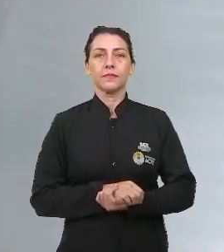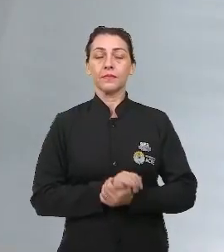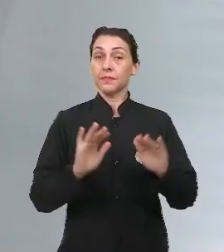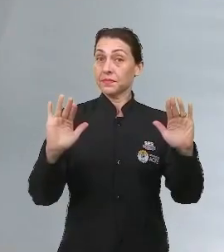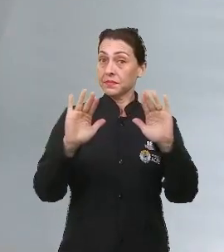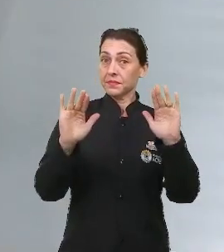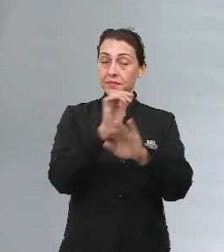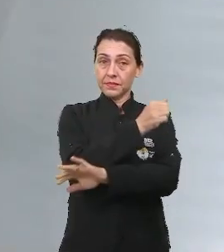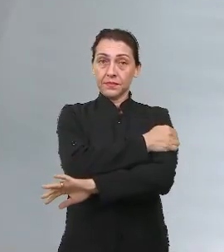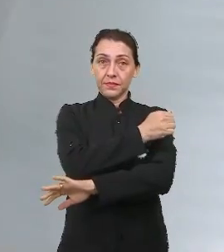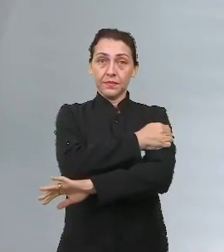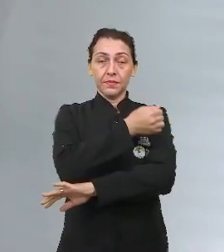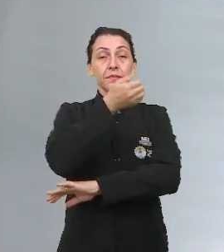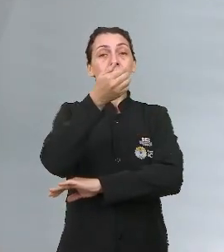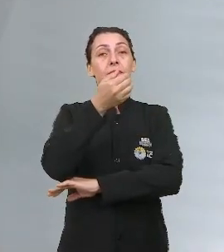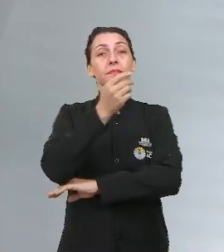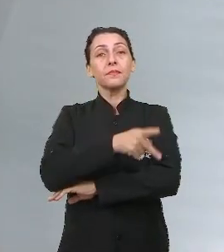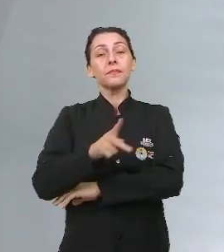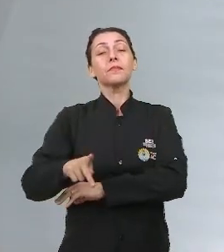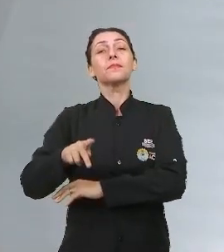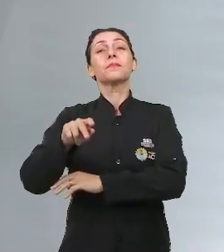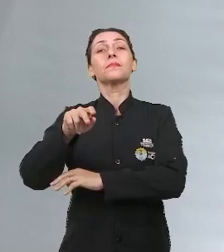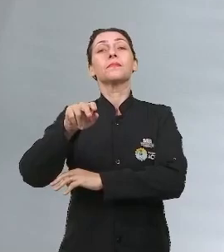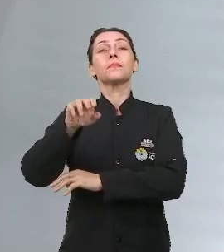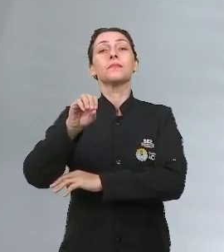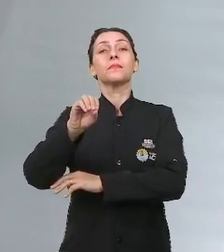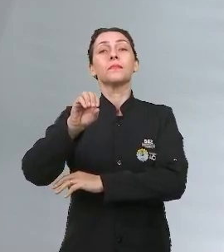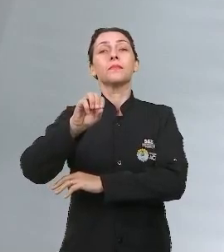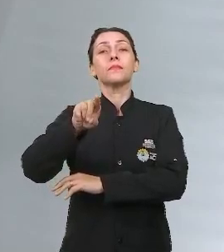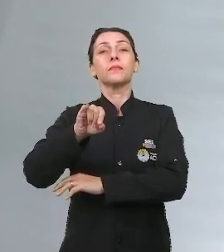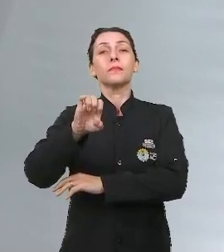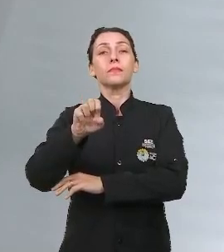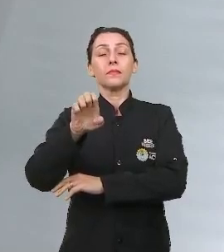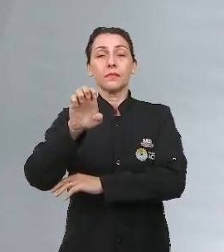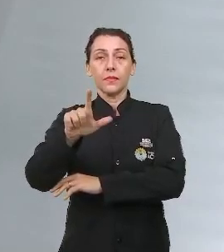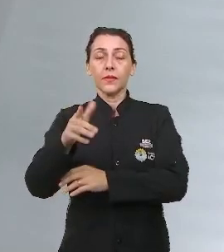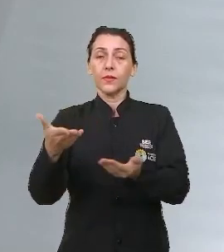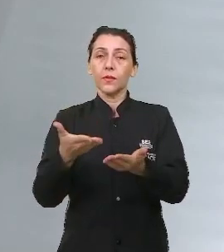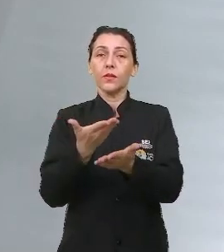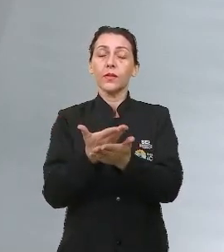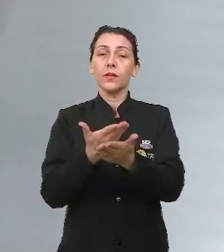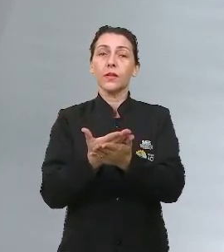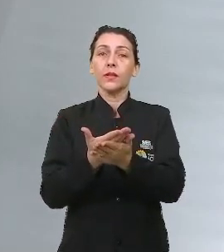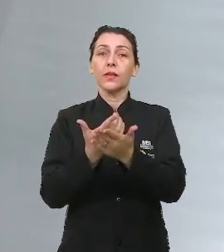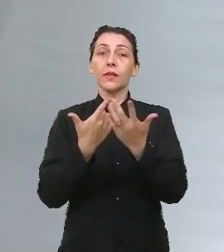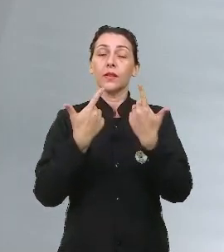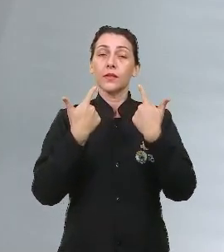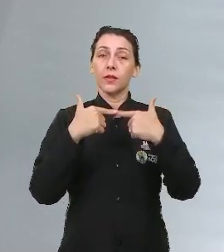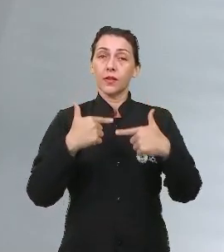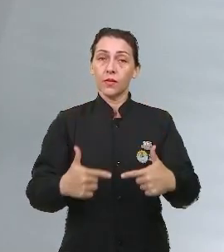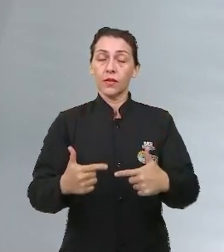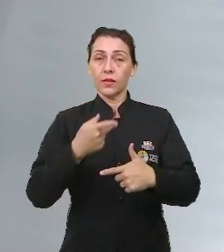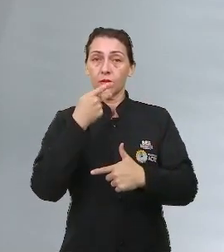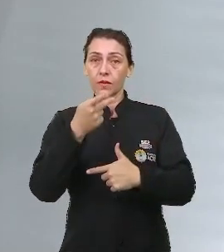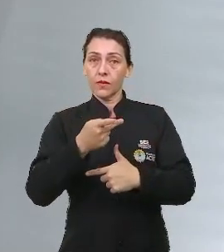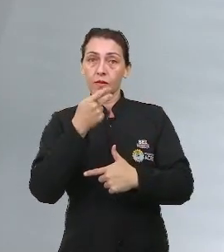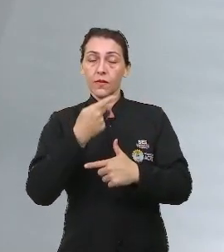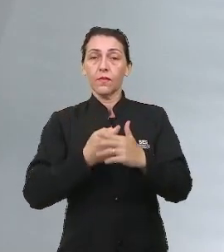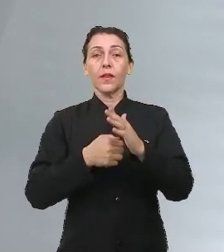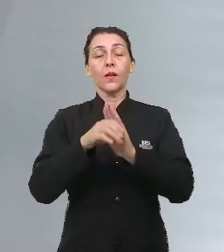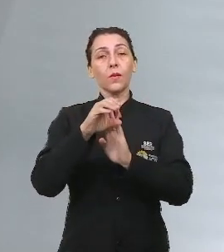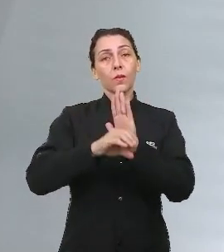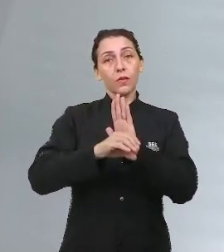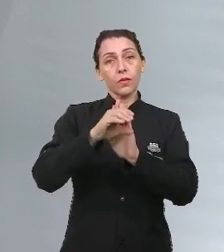Fala estudantes, aqui é o professor Zé Soares, vamos a mais uma aula, hoje a nossa aula de linguagens. Vamos falar sobre um conteúdo